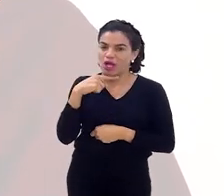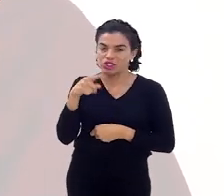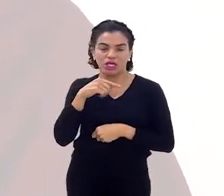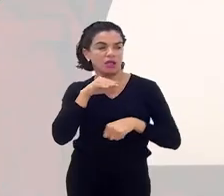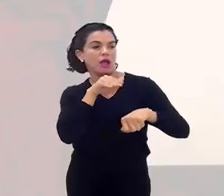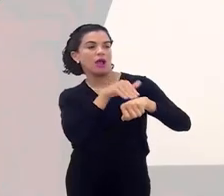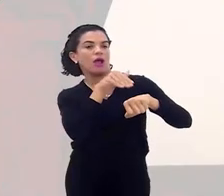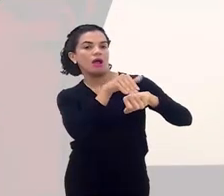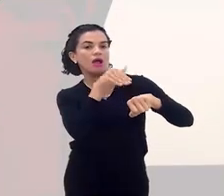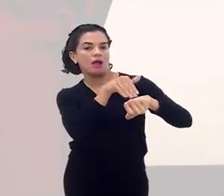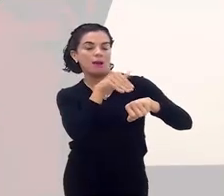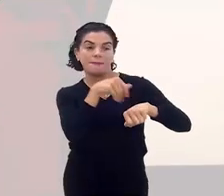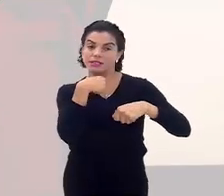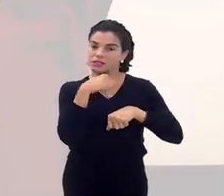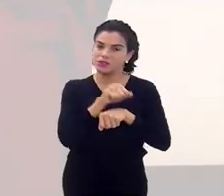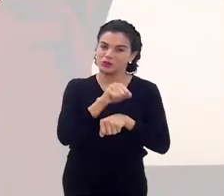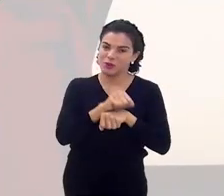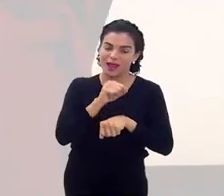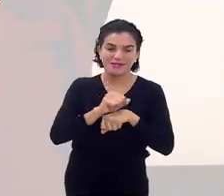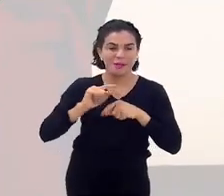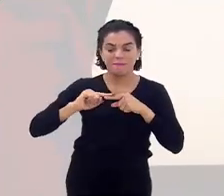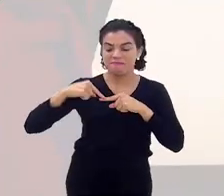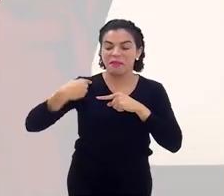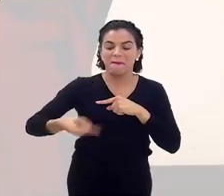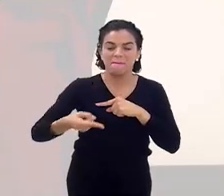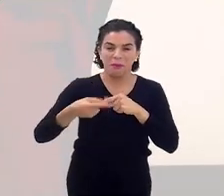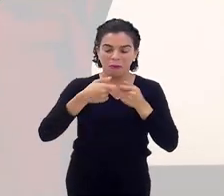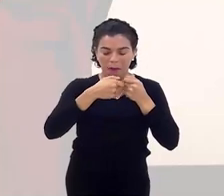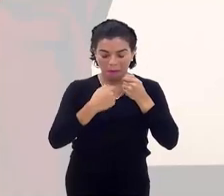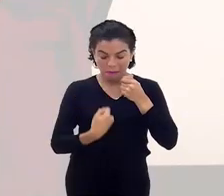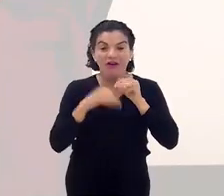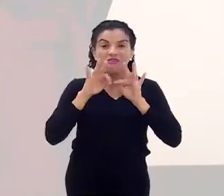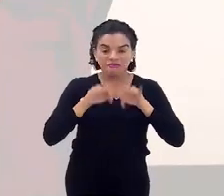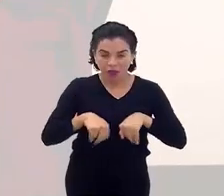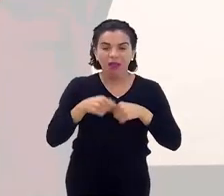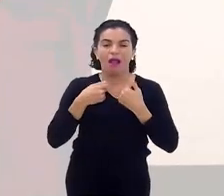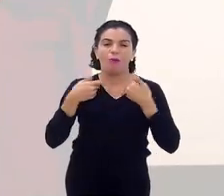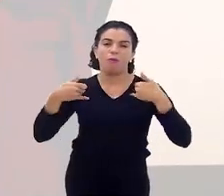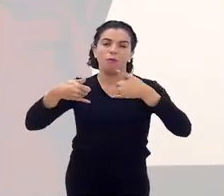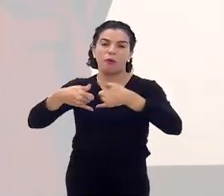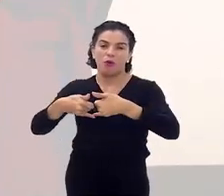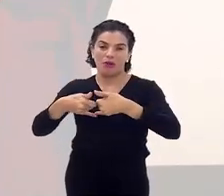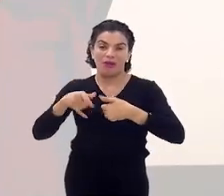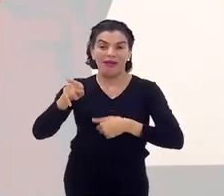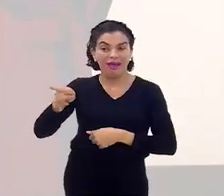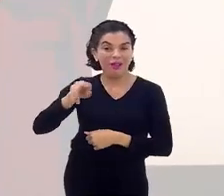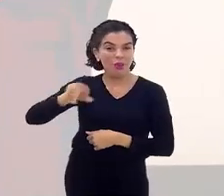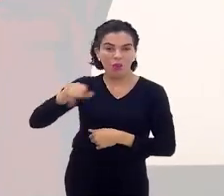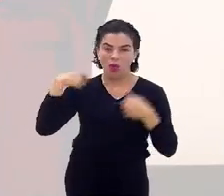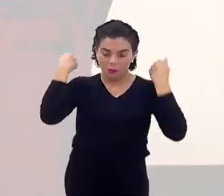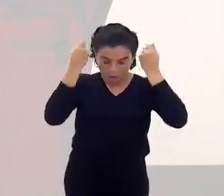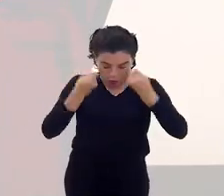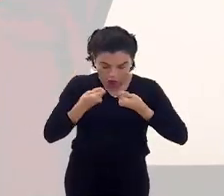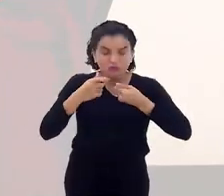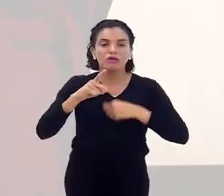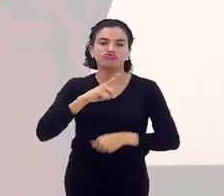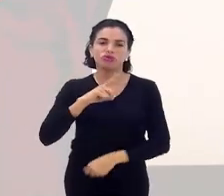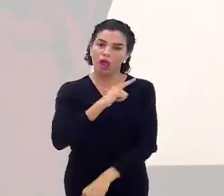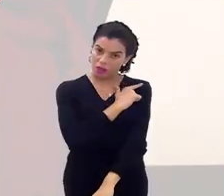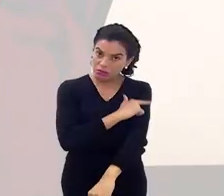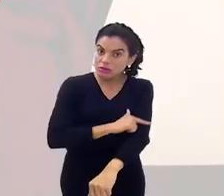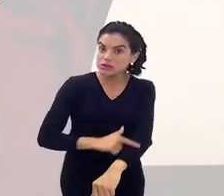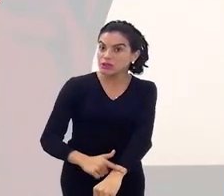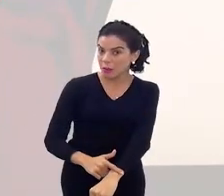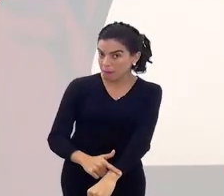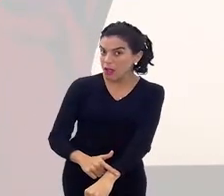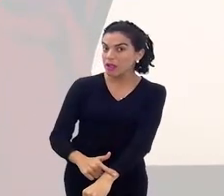Tem que esperar ou antes ou depois, eu sempre vou depois. Então, é uma pessoa que não é uma monja, mas pratica. Que tem a disciplina,